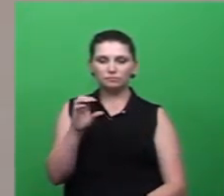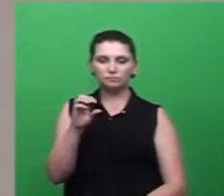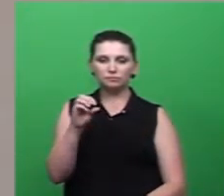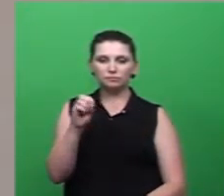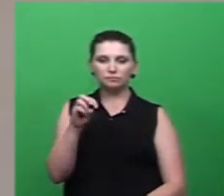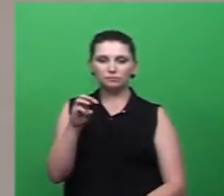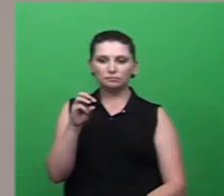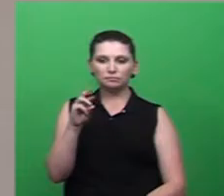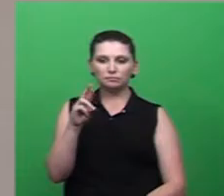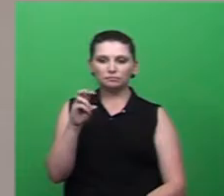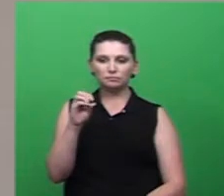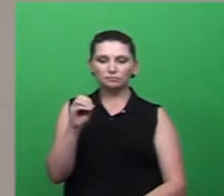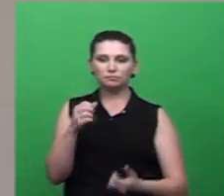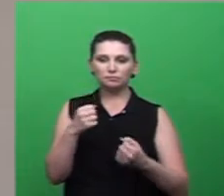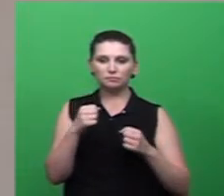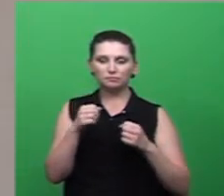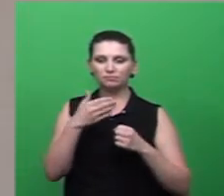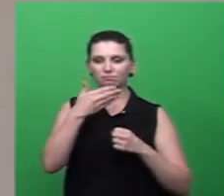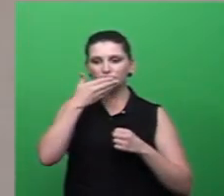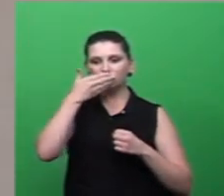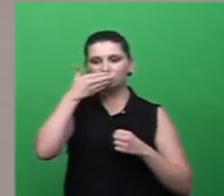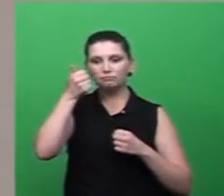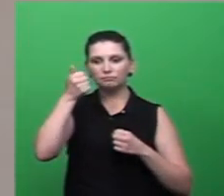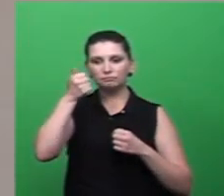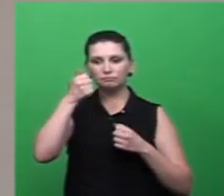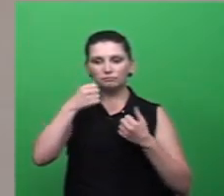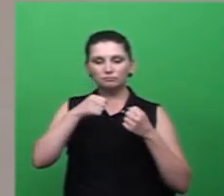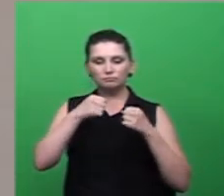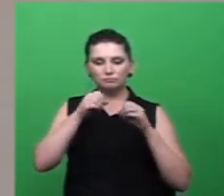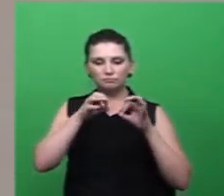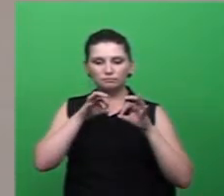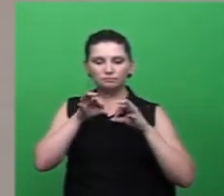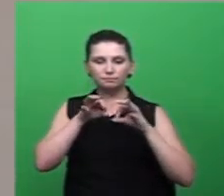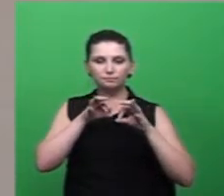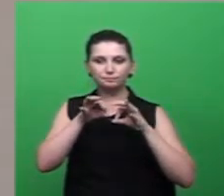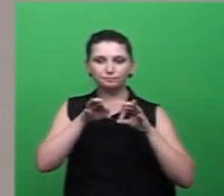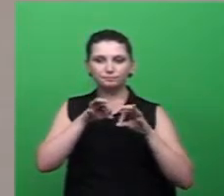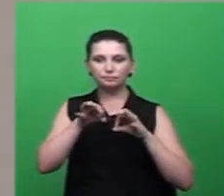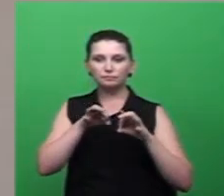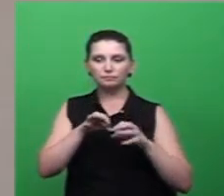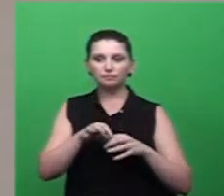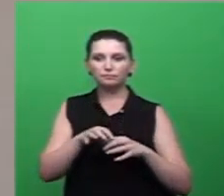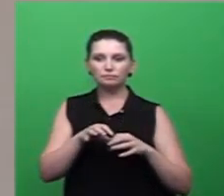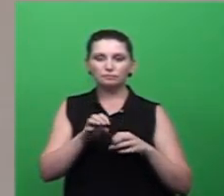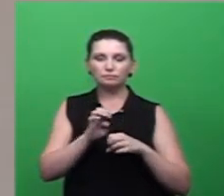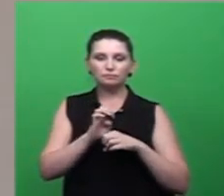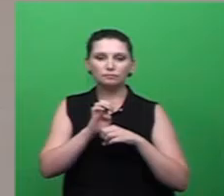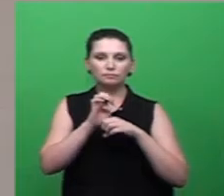colégio que vem precisando de melhorias, revitalização em toda a escola